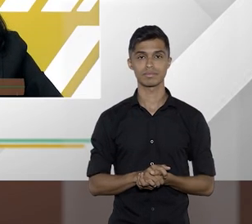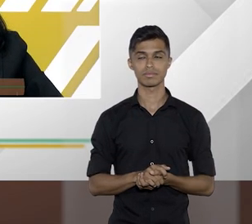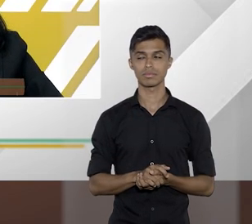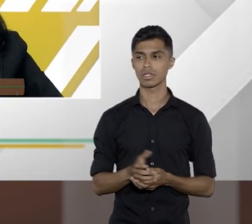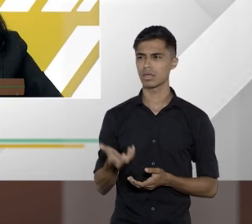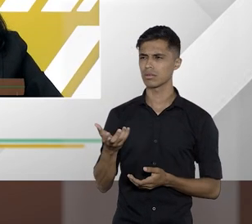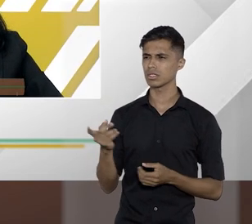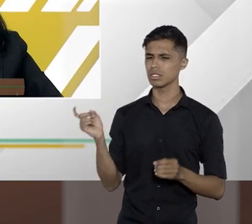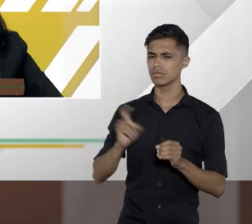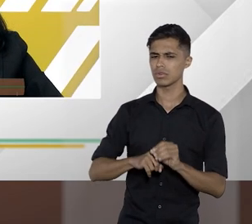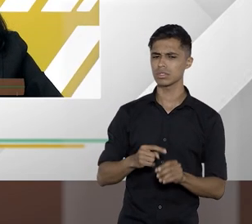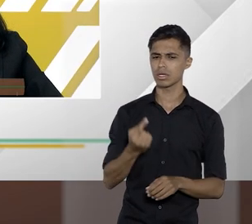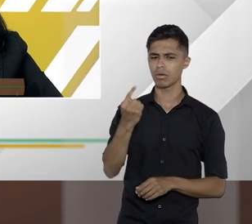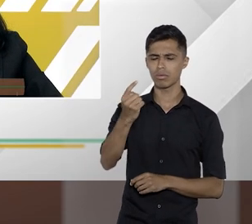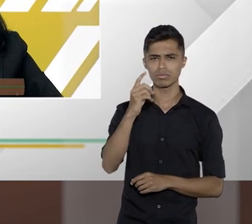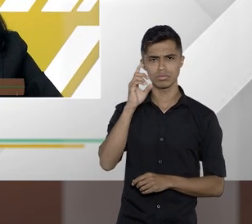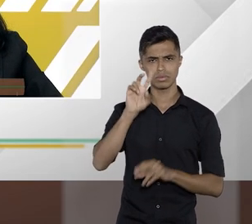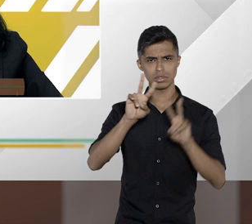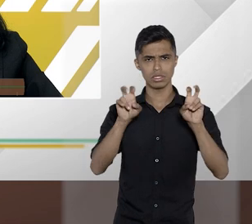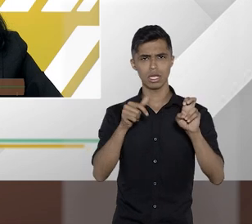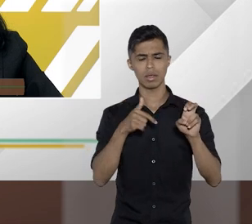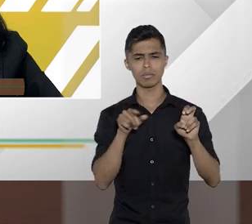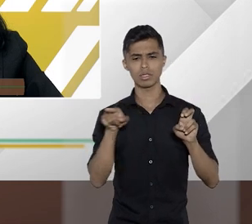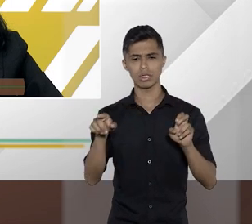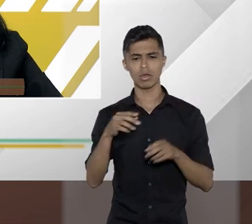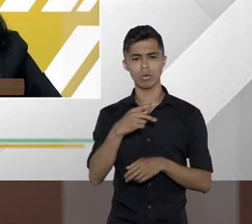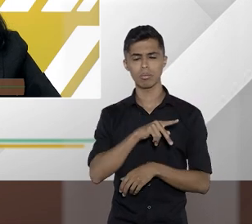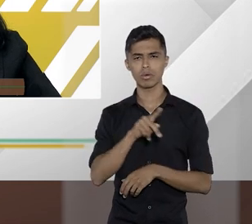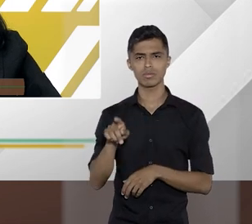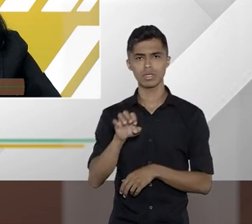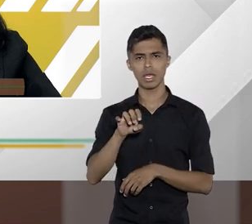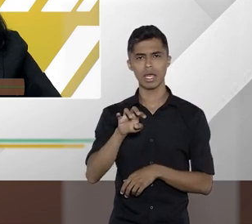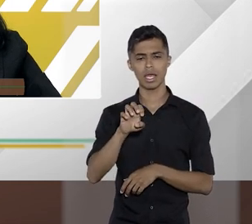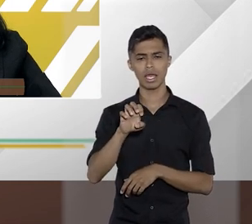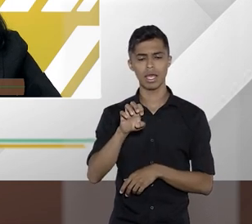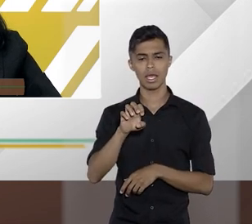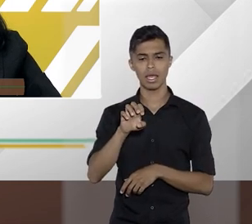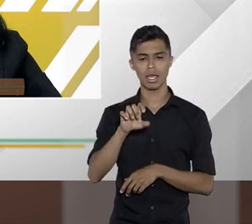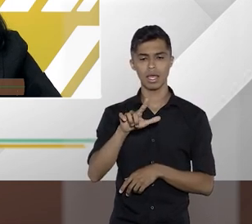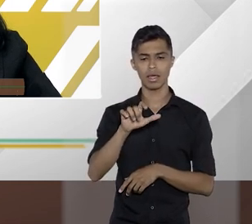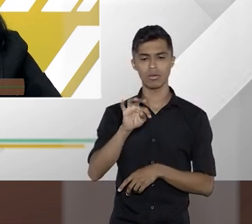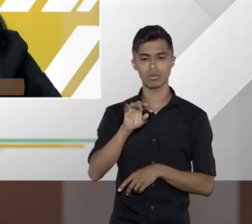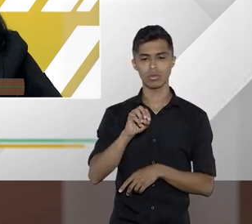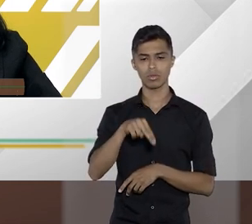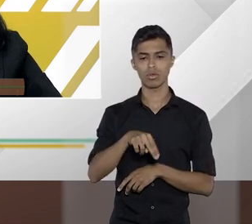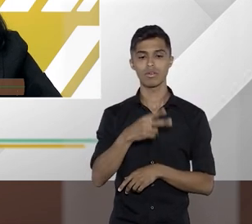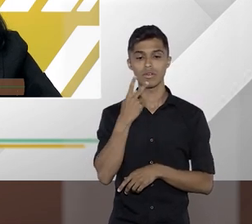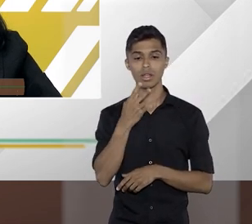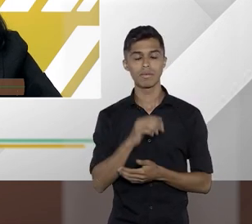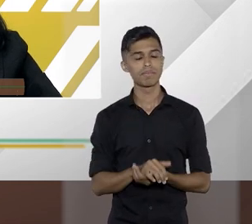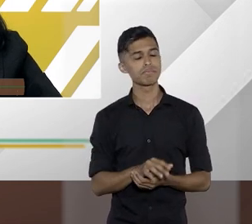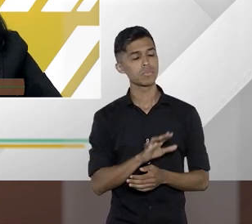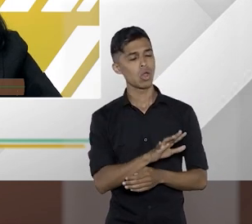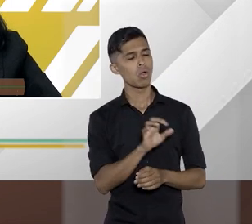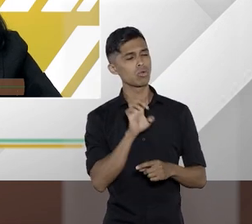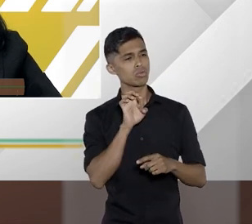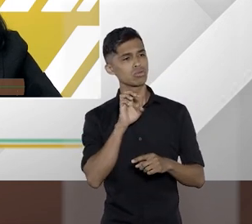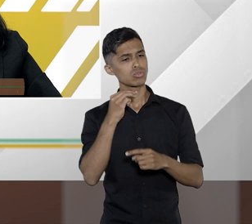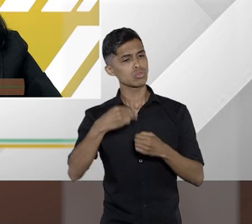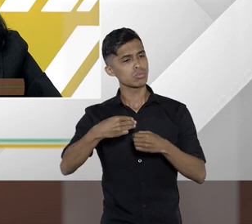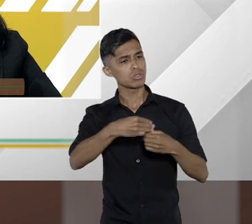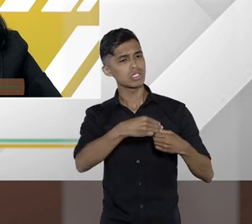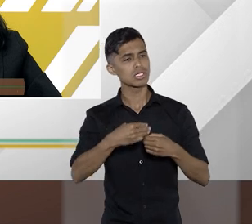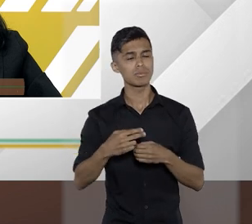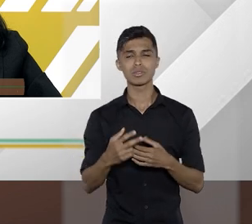Eu queria retornar aqui a um ponto mencionado pelo professor Elton. Professor, os municípios não estão preparados